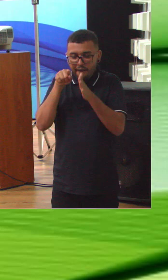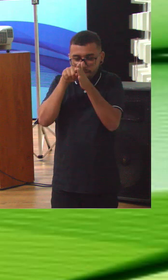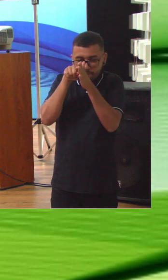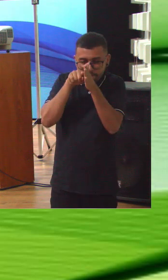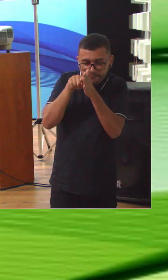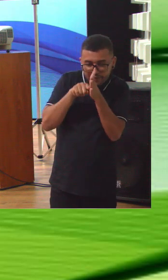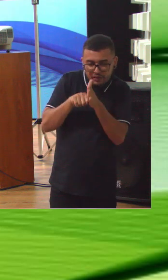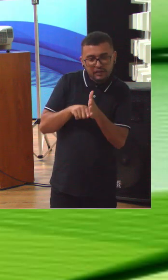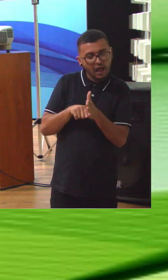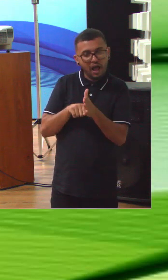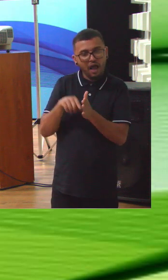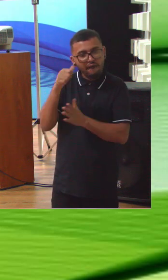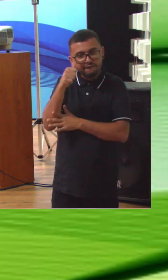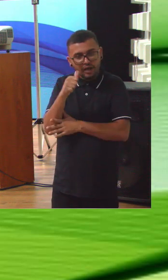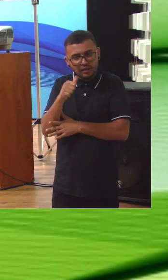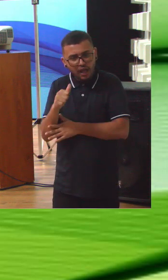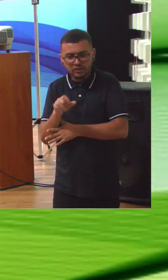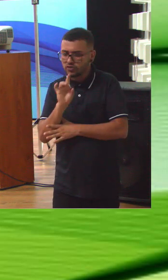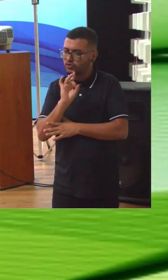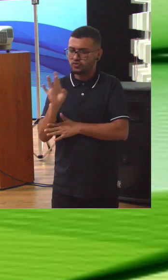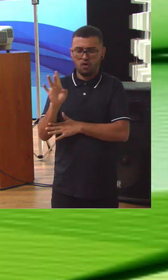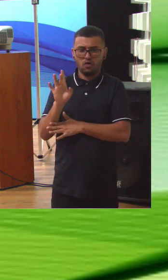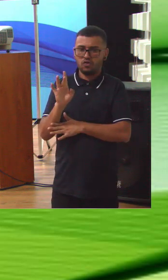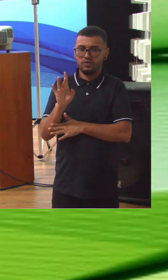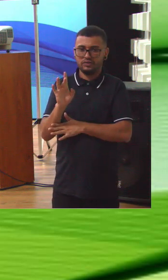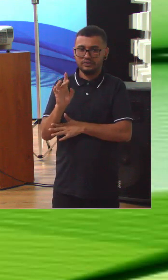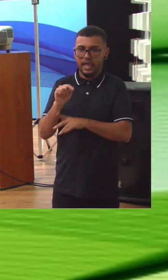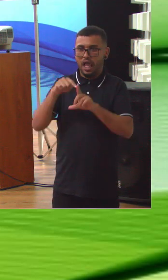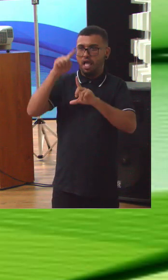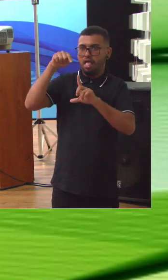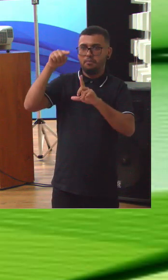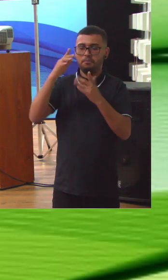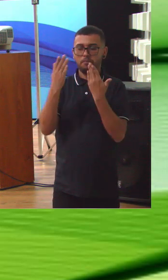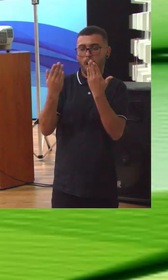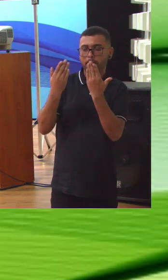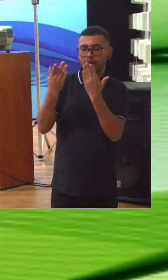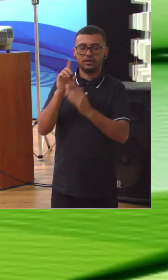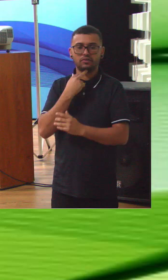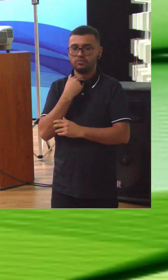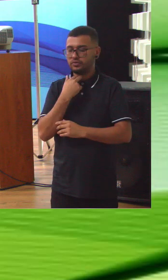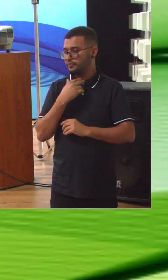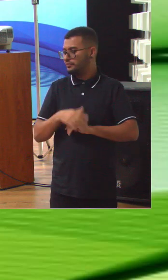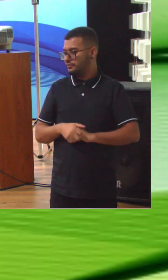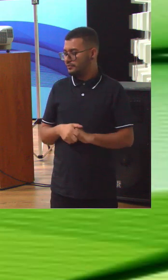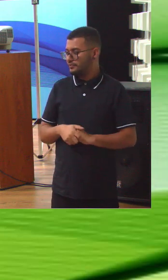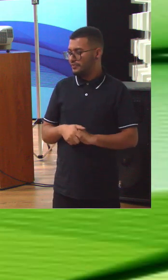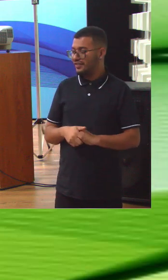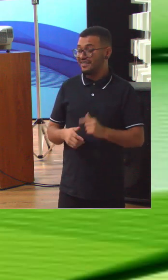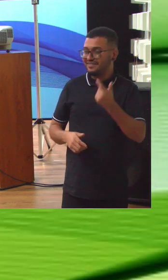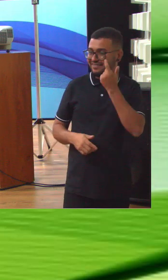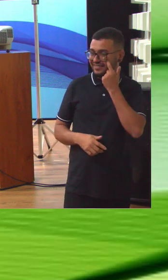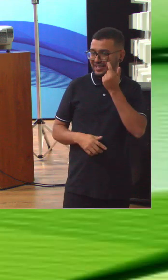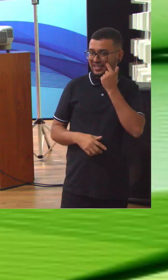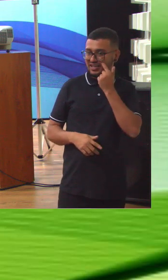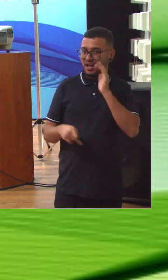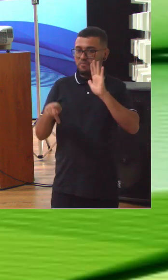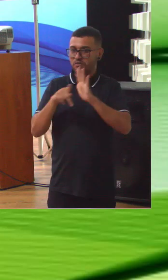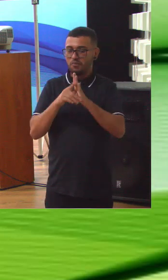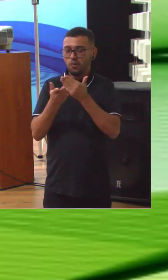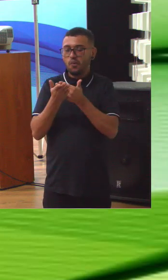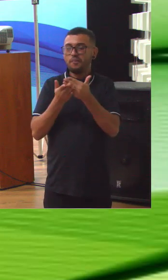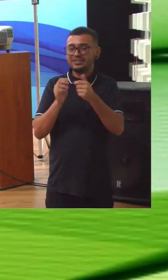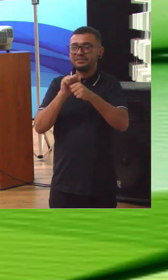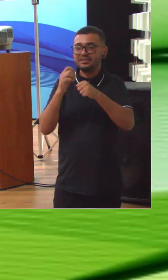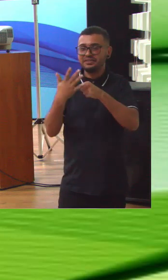esta é a principal função dele agora aqui a má propaganda de vocês no início da pandemia